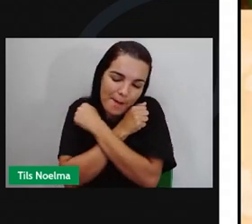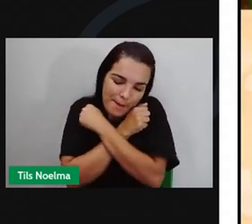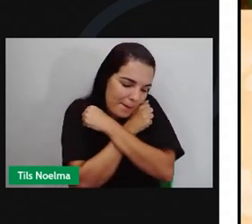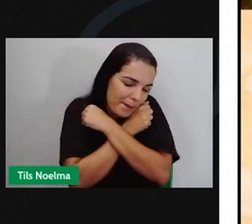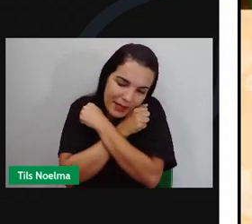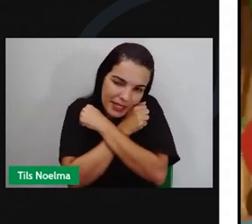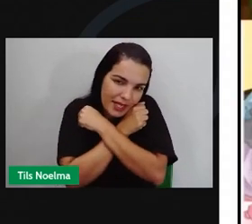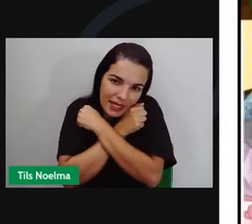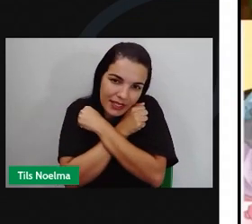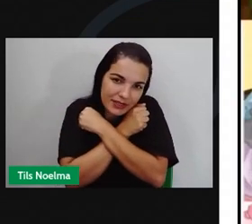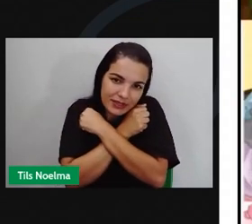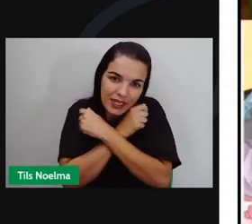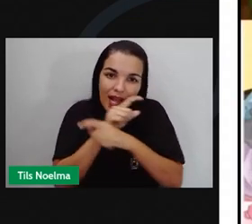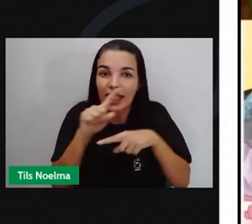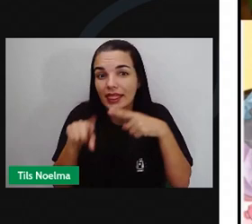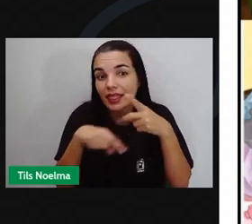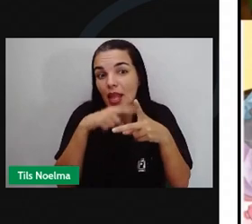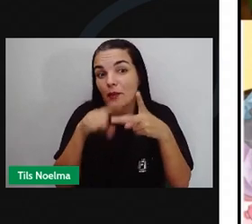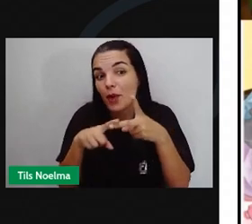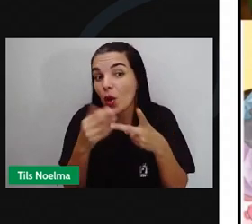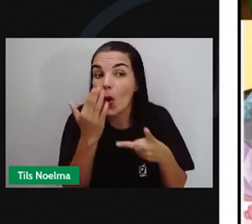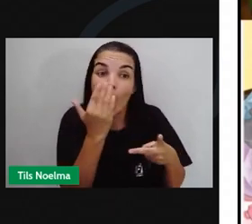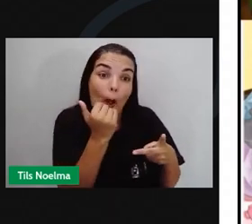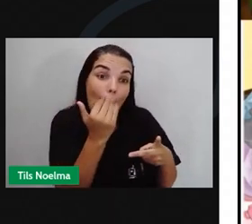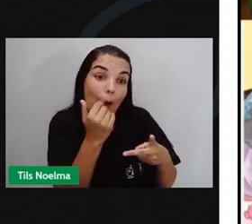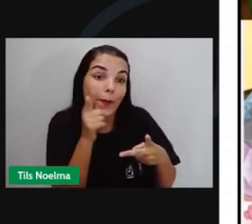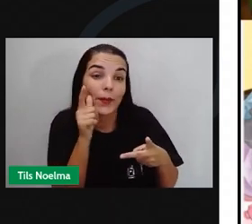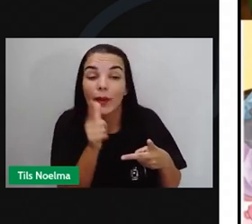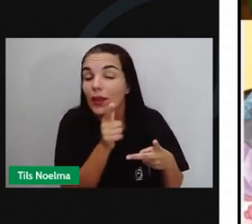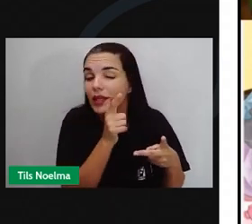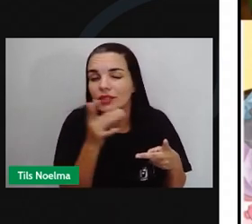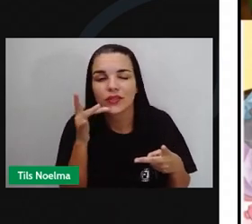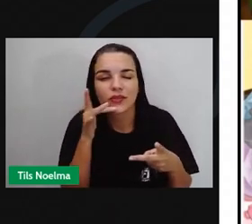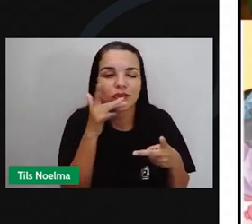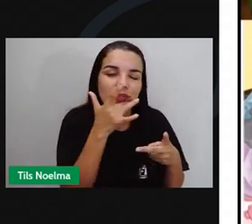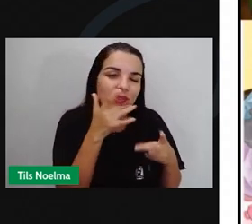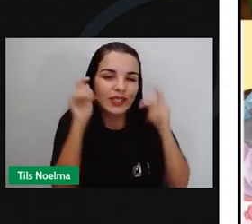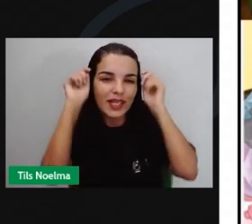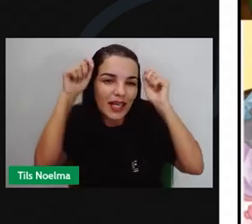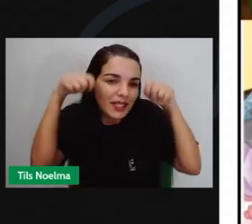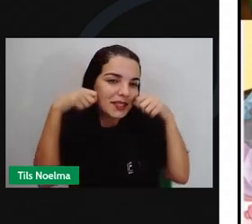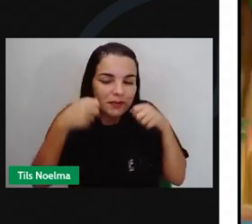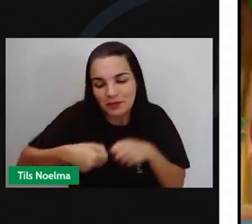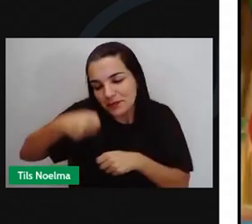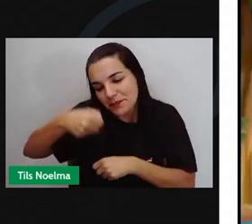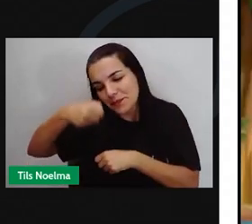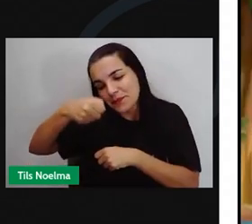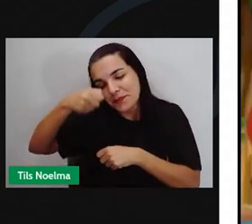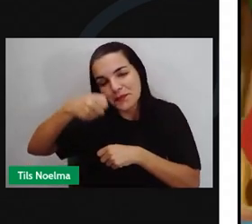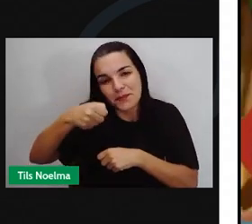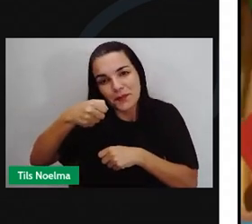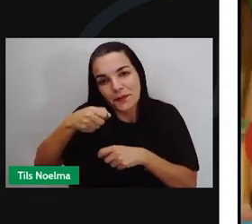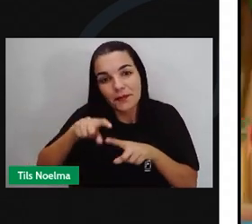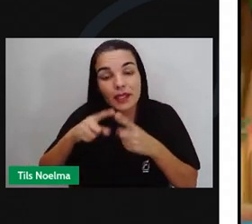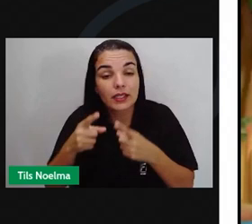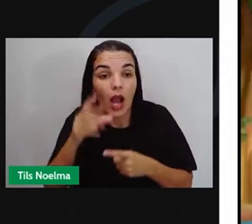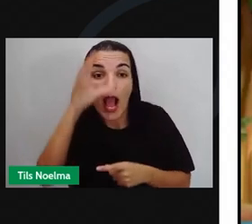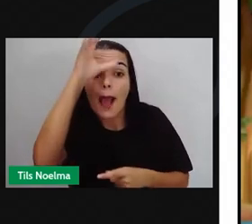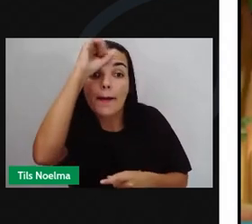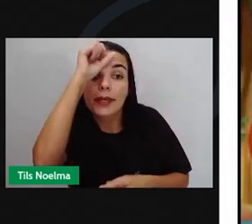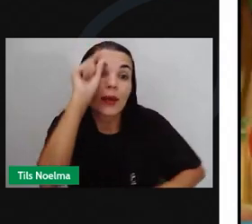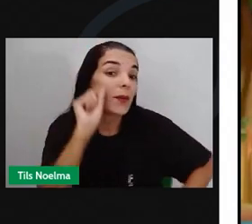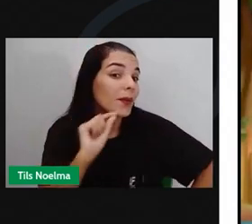abraço E depois fizeram um lanche Bem gostoso Com tudo que a chapéuzinho tinha levado E sabe o que ela aprendeu?